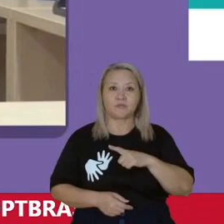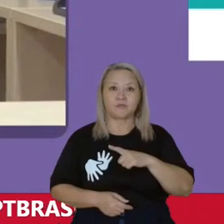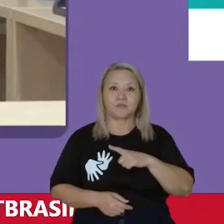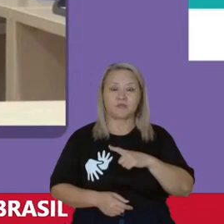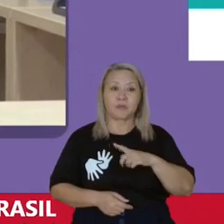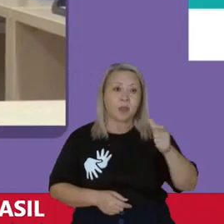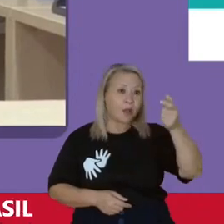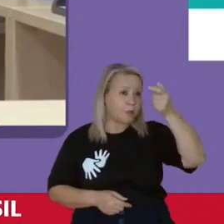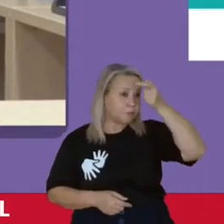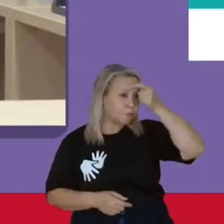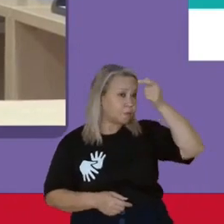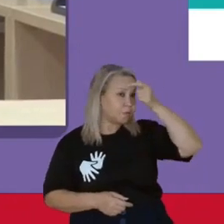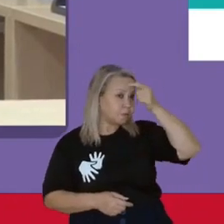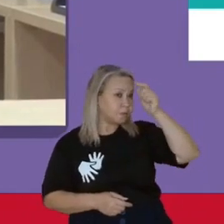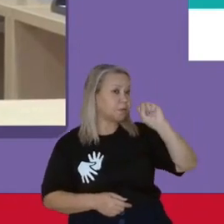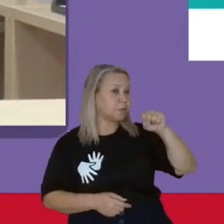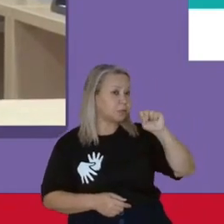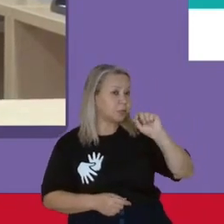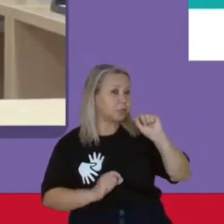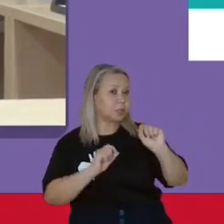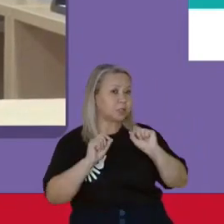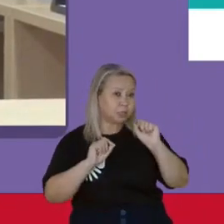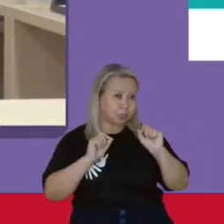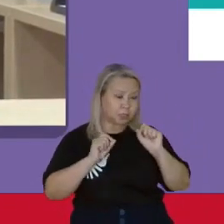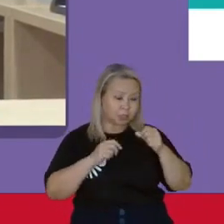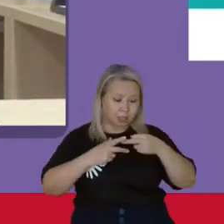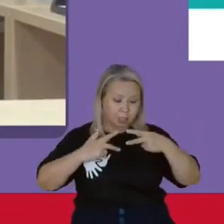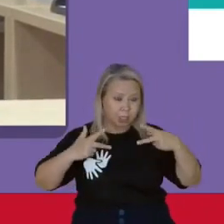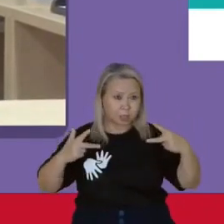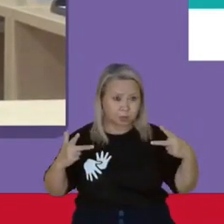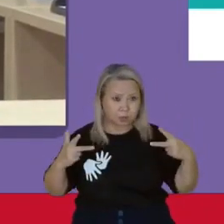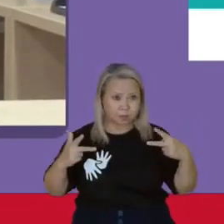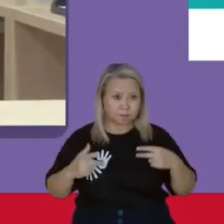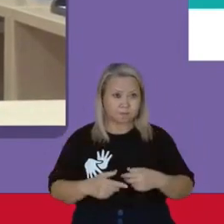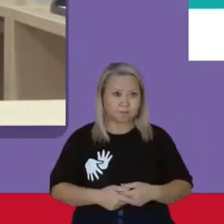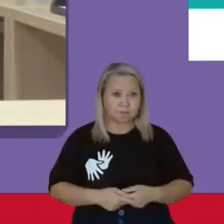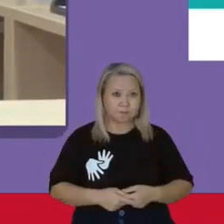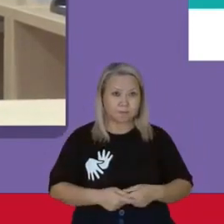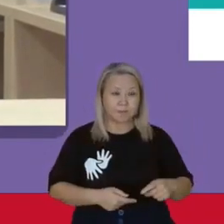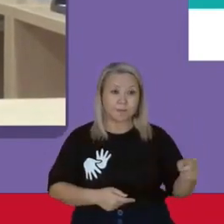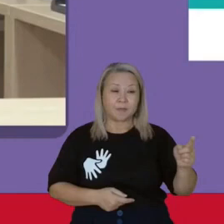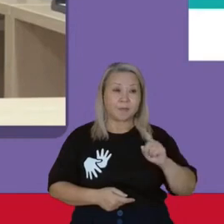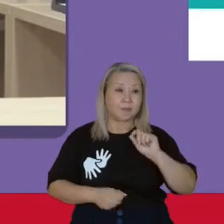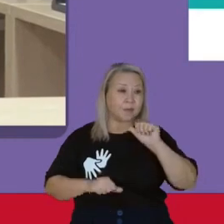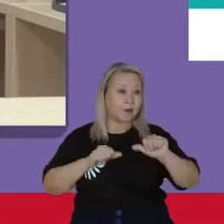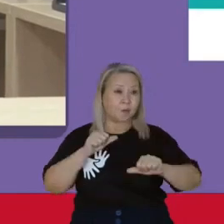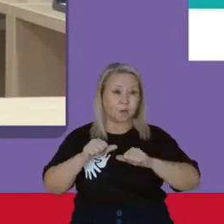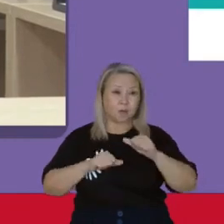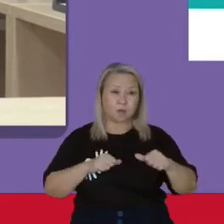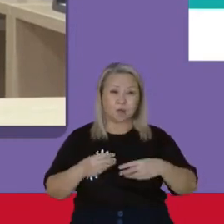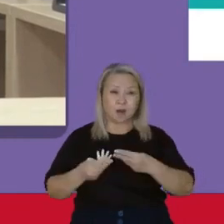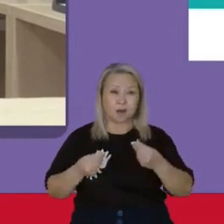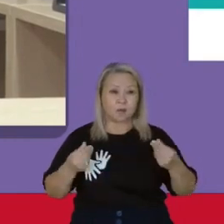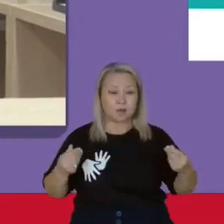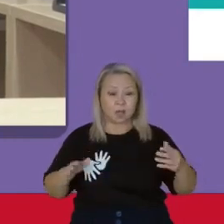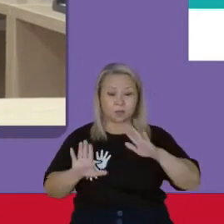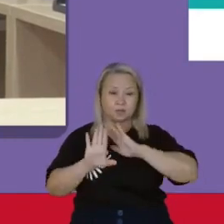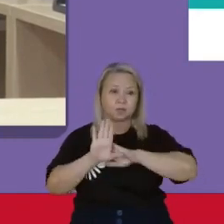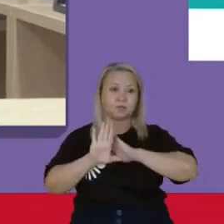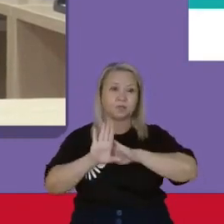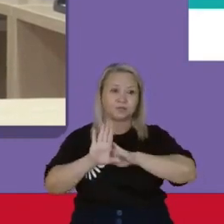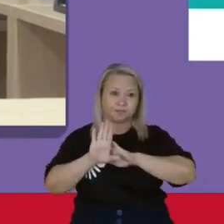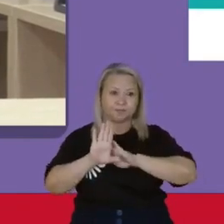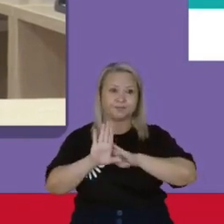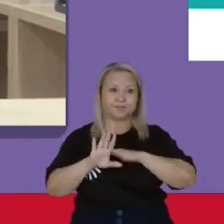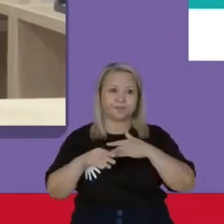Consciência de que as coisas Não mudaram tanto ideologicamente